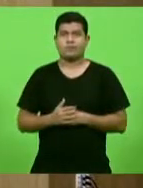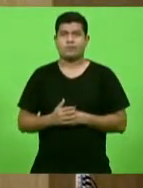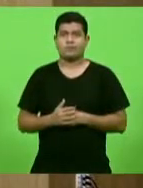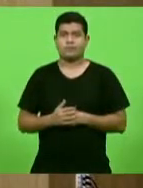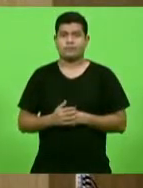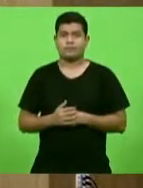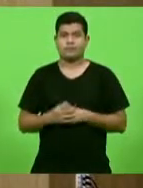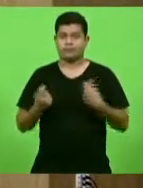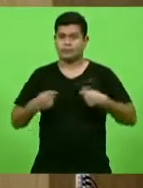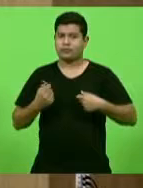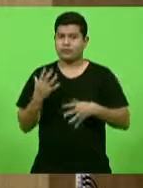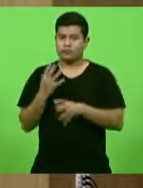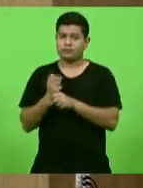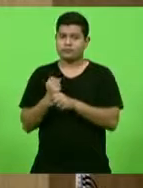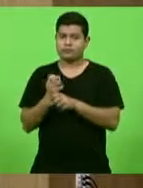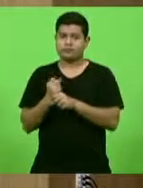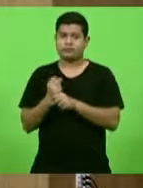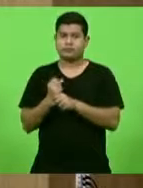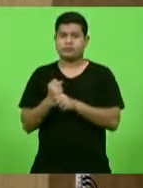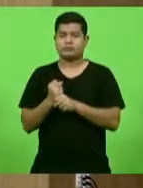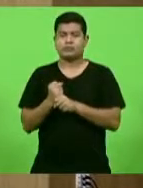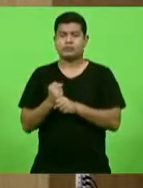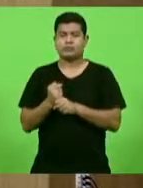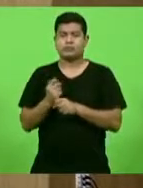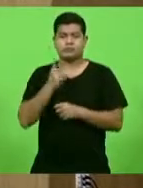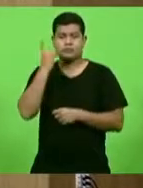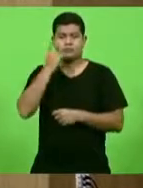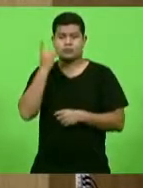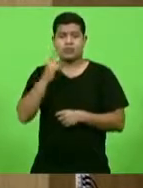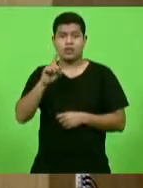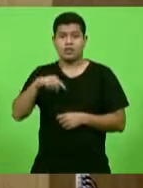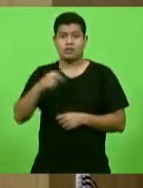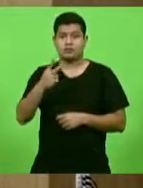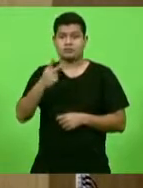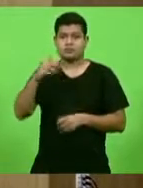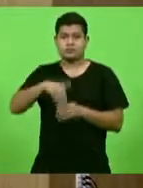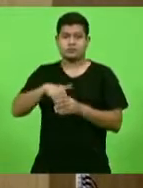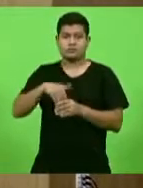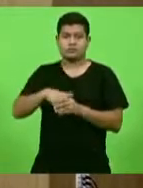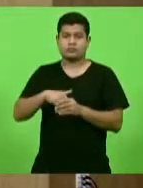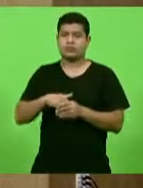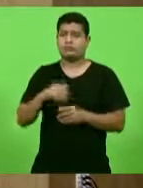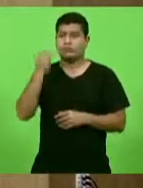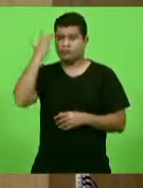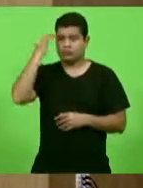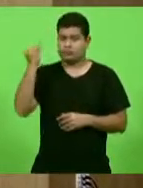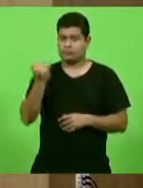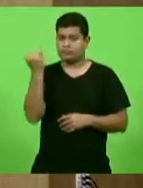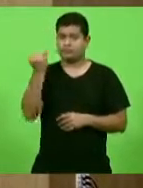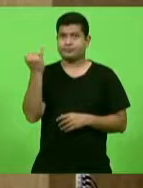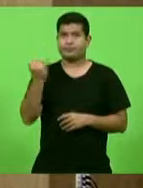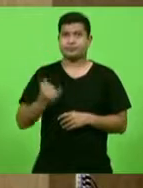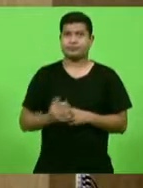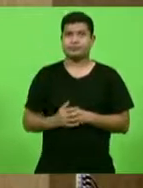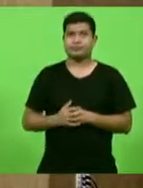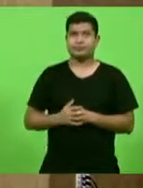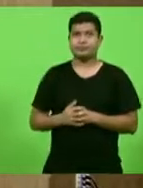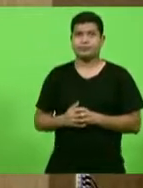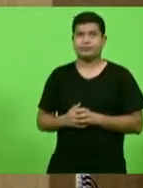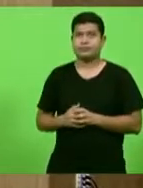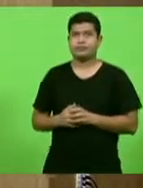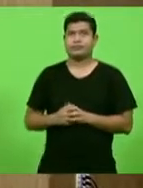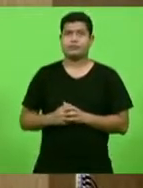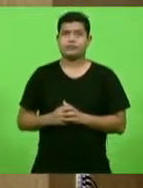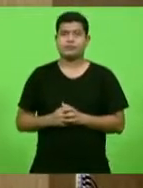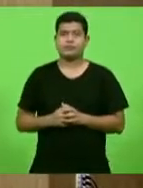é uma matéria muito importante e é em segundo turno, acho que era importante a gente fazer essa verificação. É